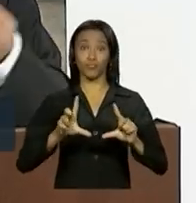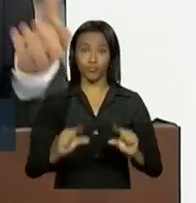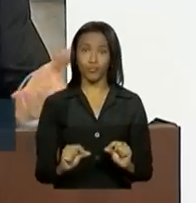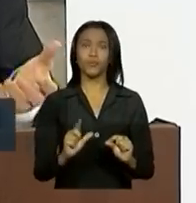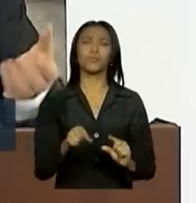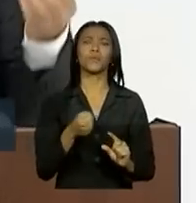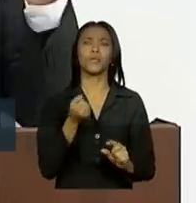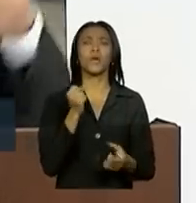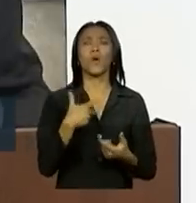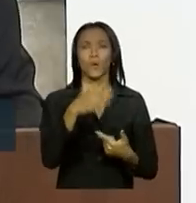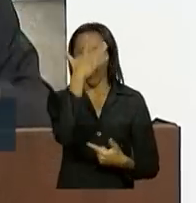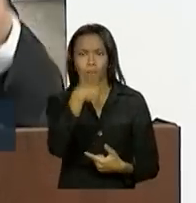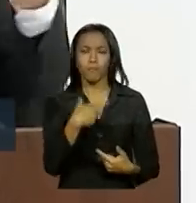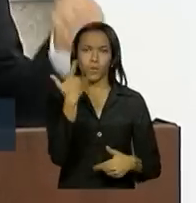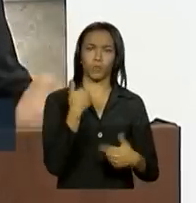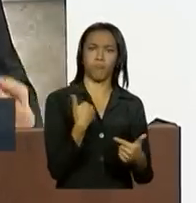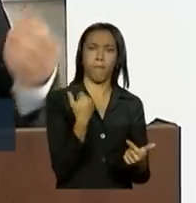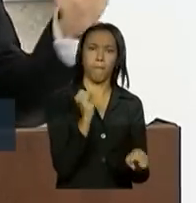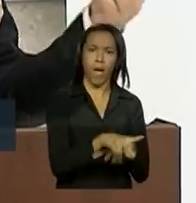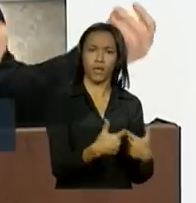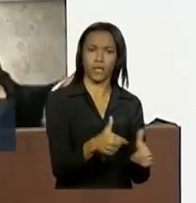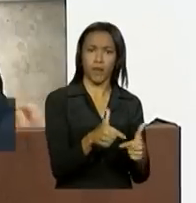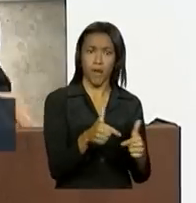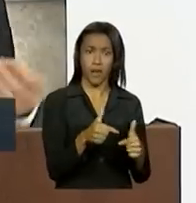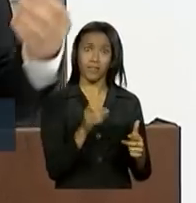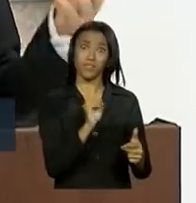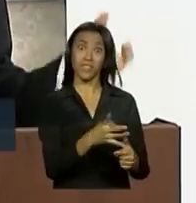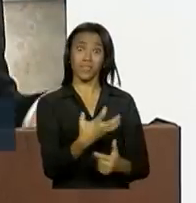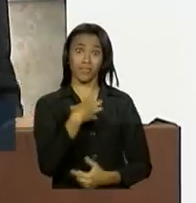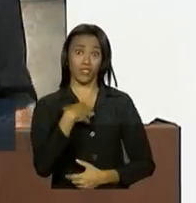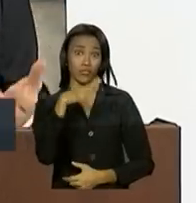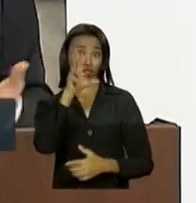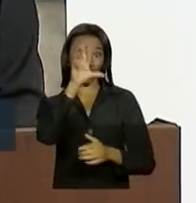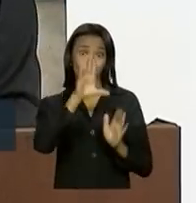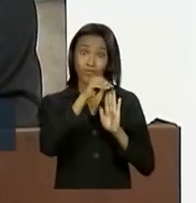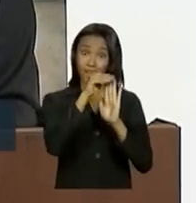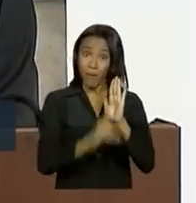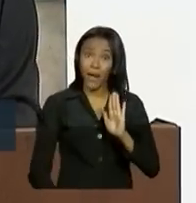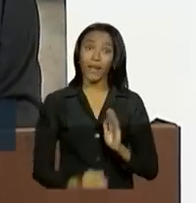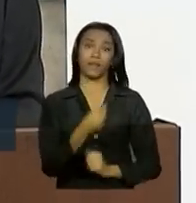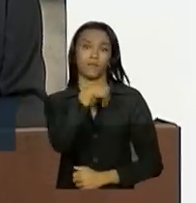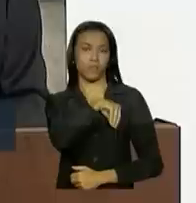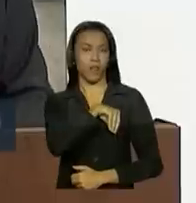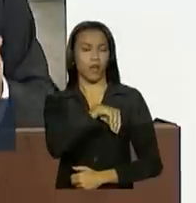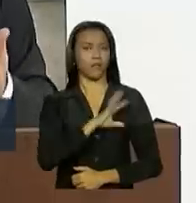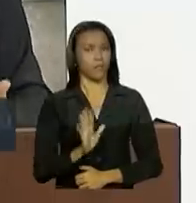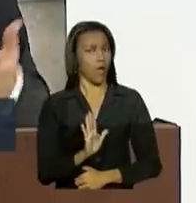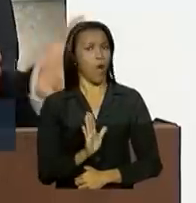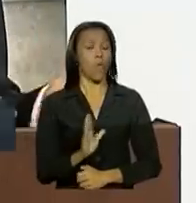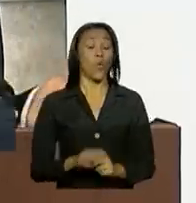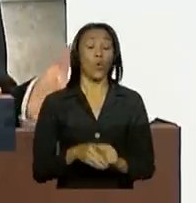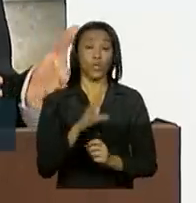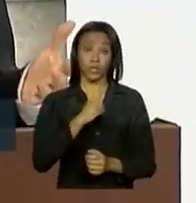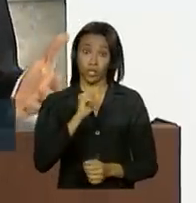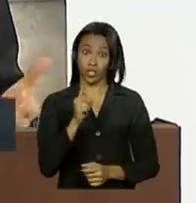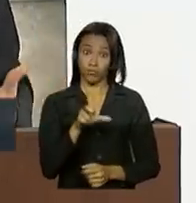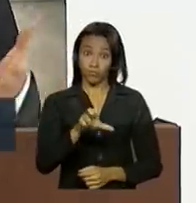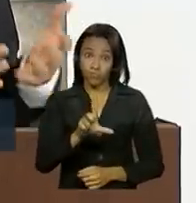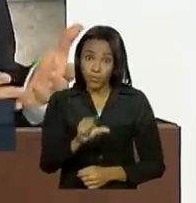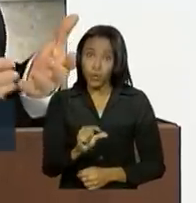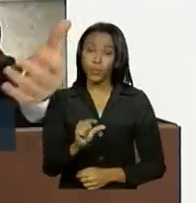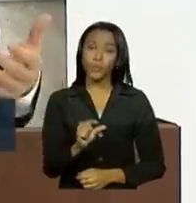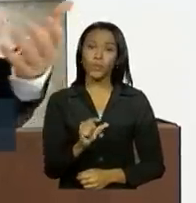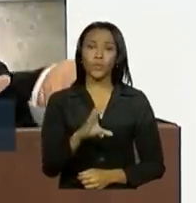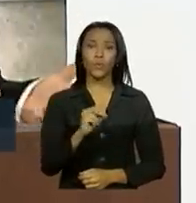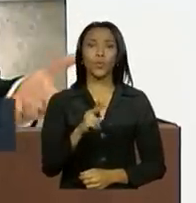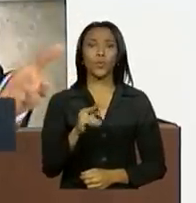custo da mão de obra sem afetar o salário dos trabalhadores. Muito pelo contrário, à medida que reduz o custo, o